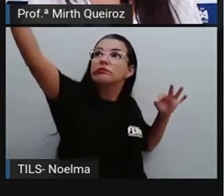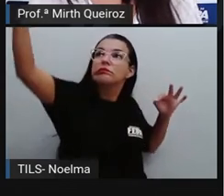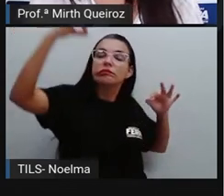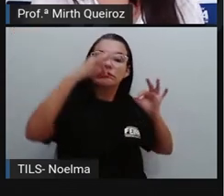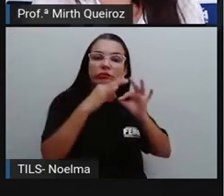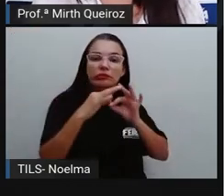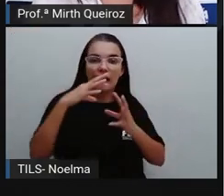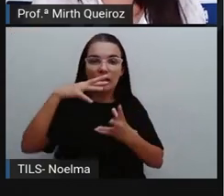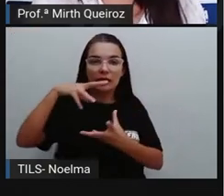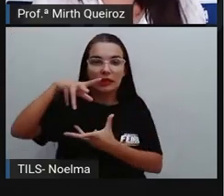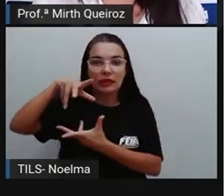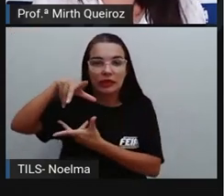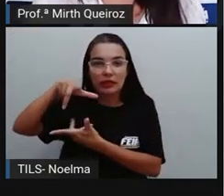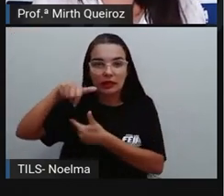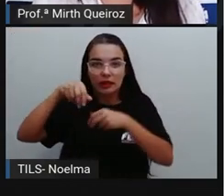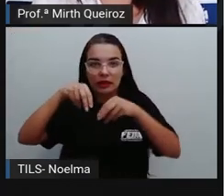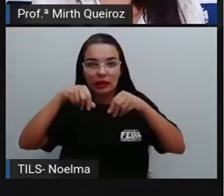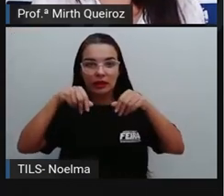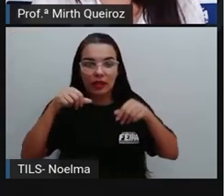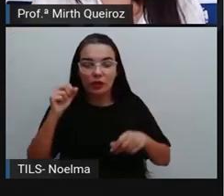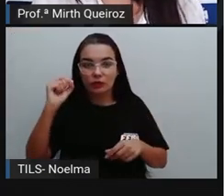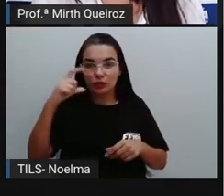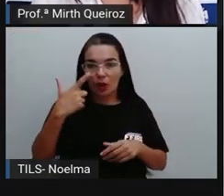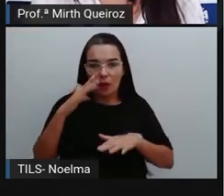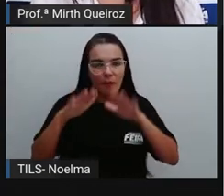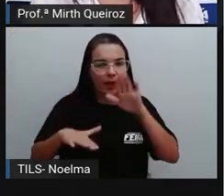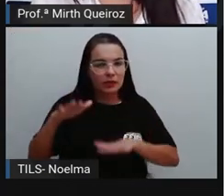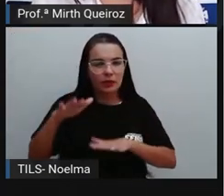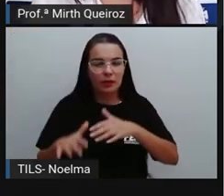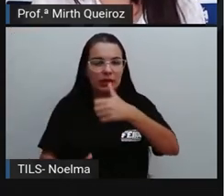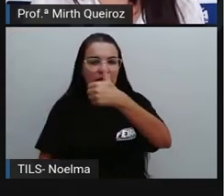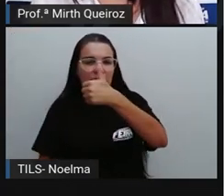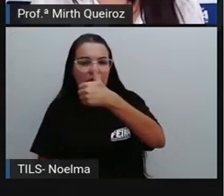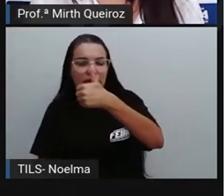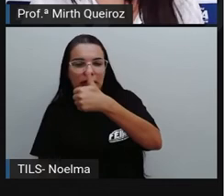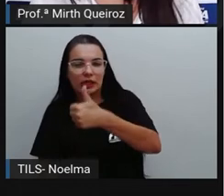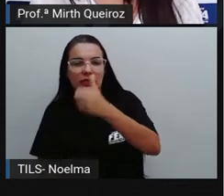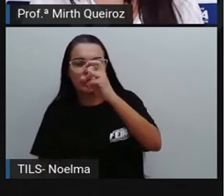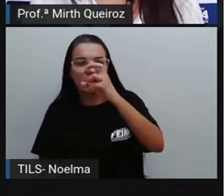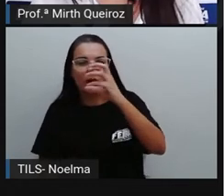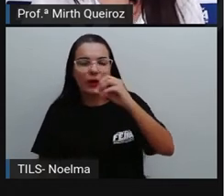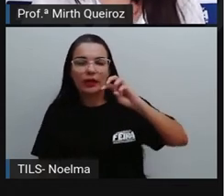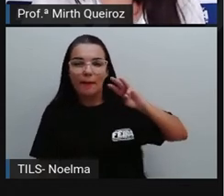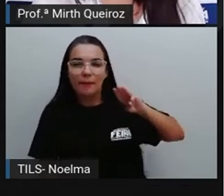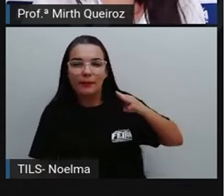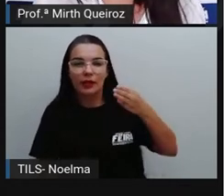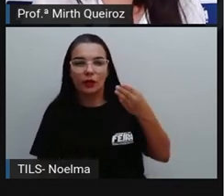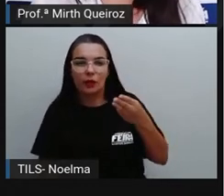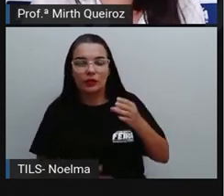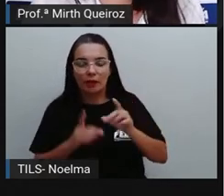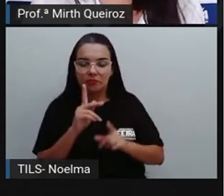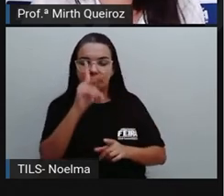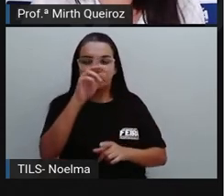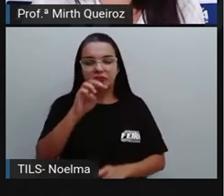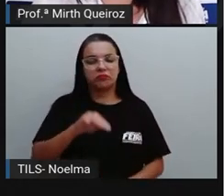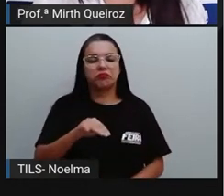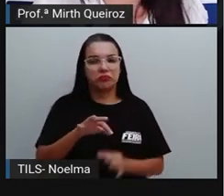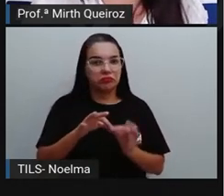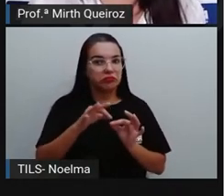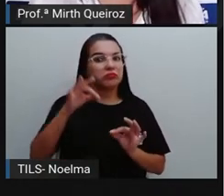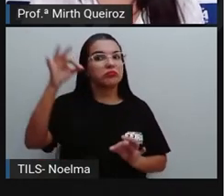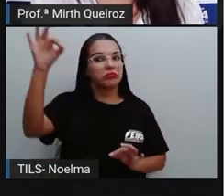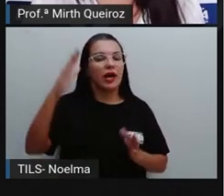a Terra e o Sol é cerca de 15... De 15 não, perdão. De 150 milhões de quilômetros.